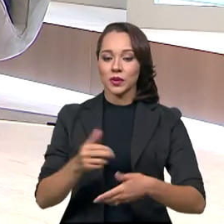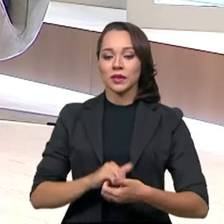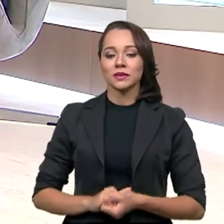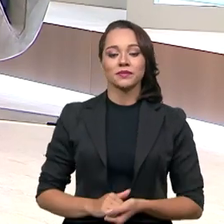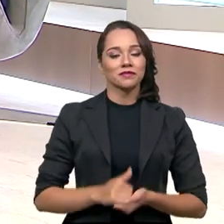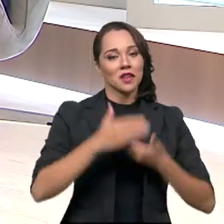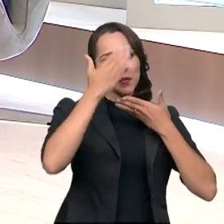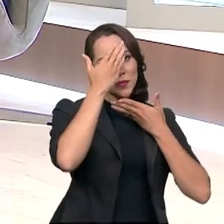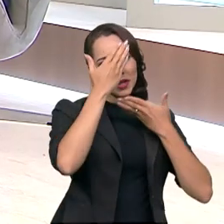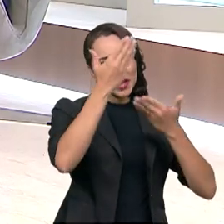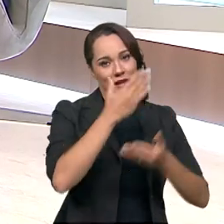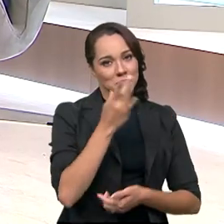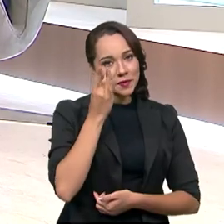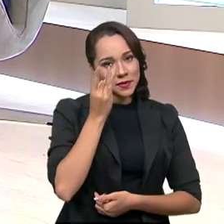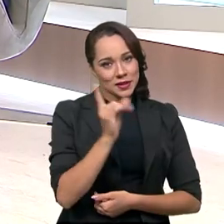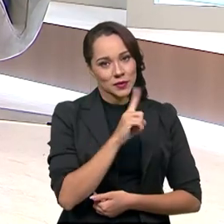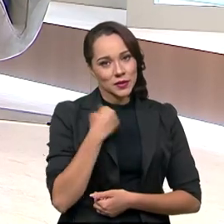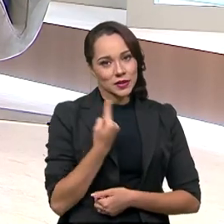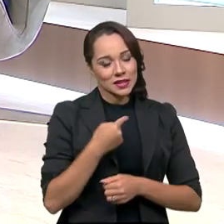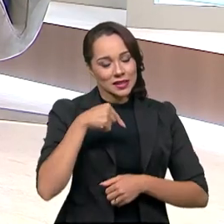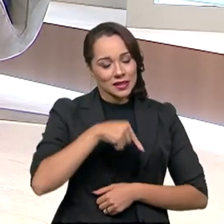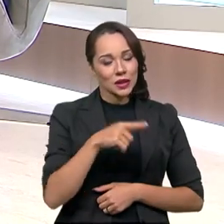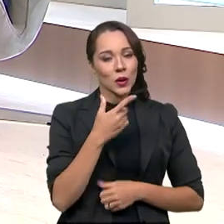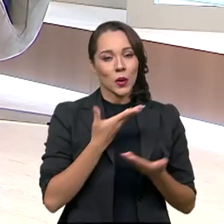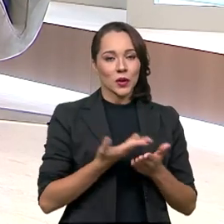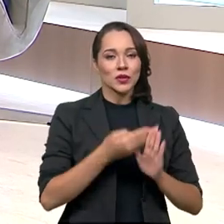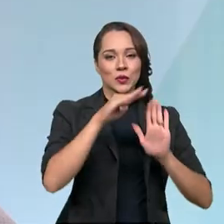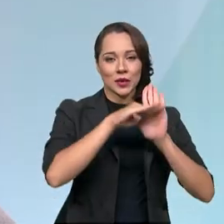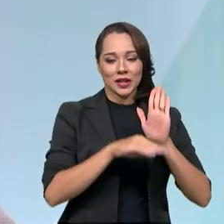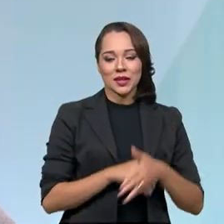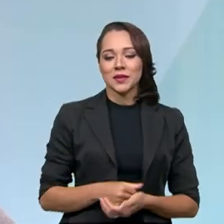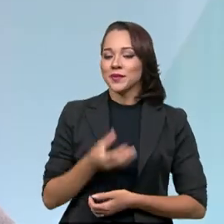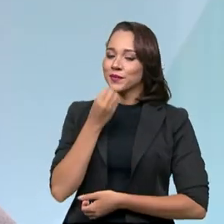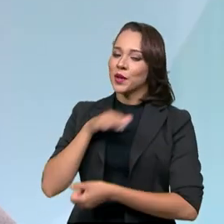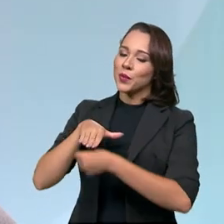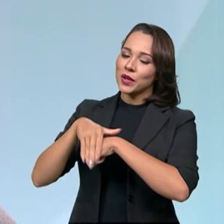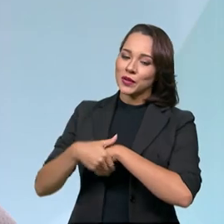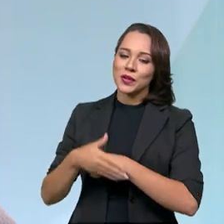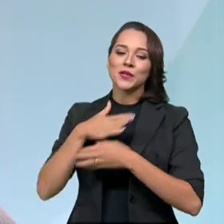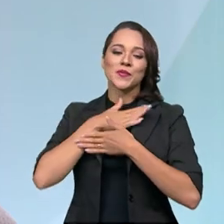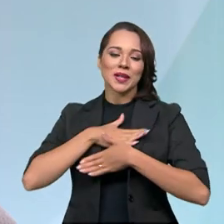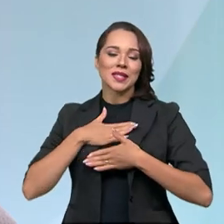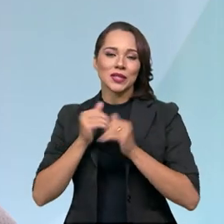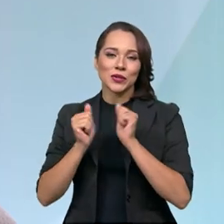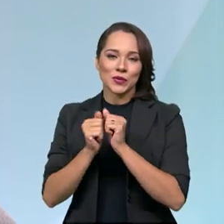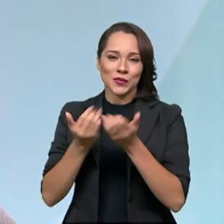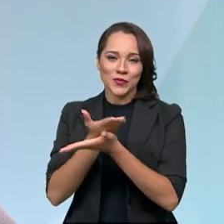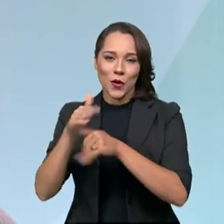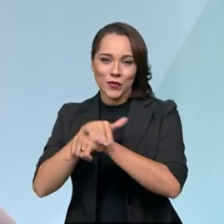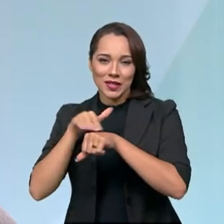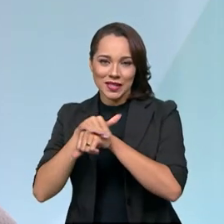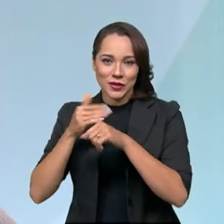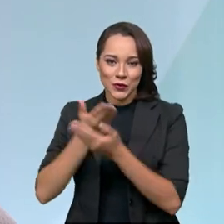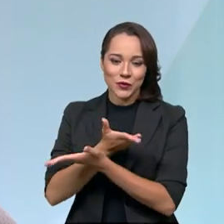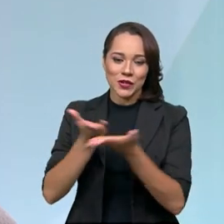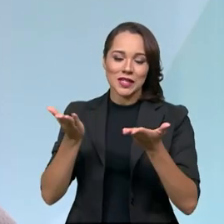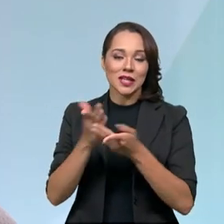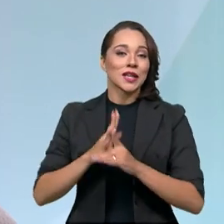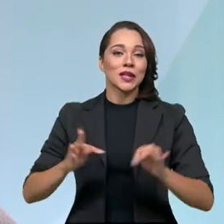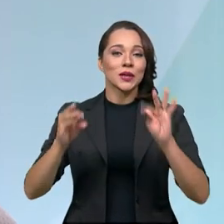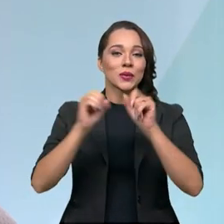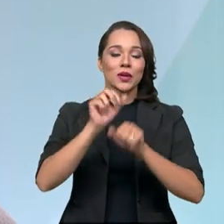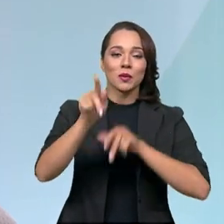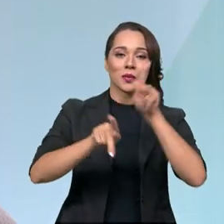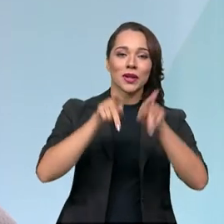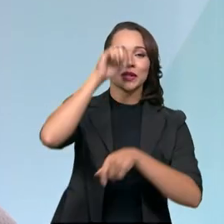Muito obrigado pela presença conosco aqui no Brasil em Pauta, secretário. Boa noite, Paulo. É um prazer estar aqui conversando com vocês e com toda